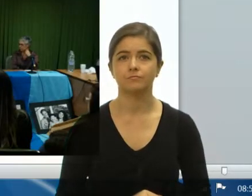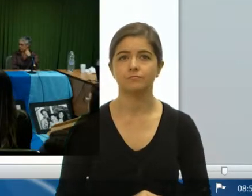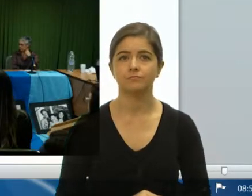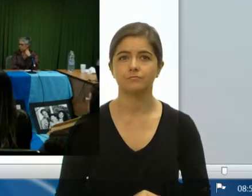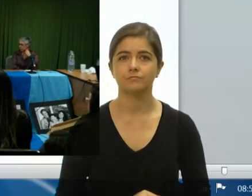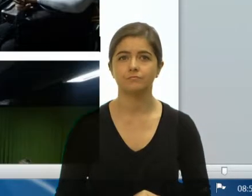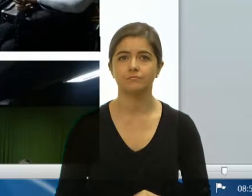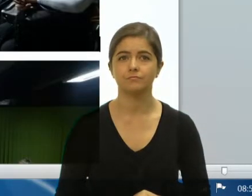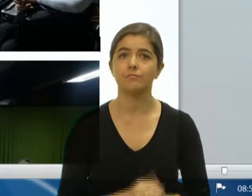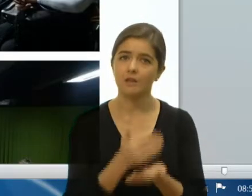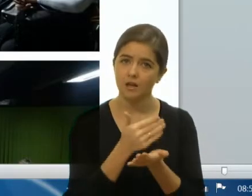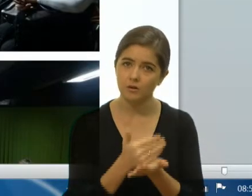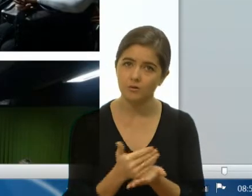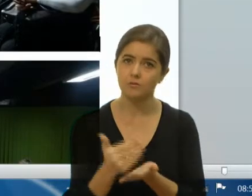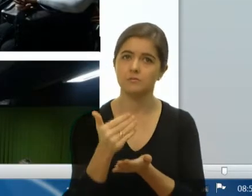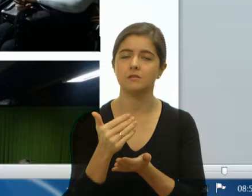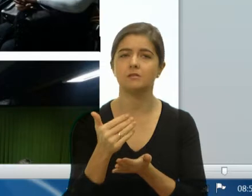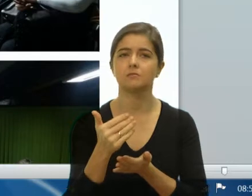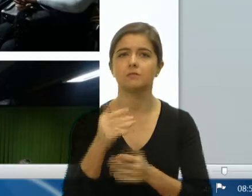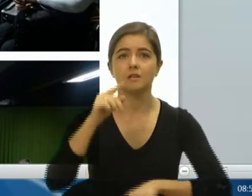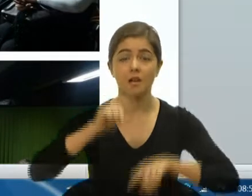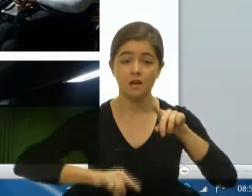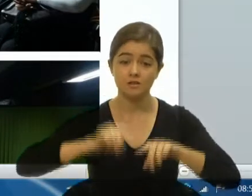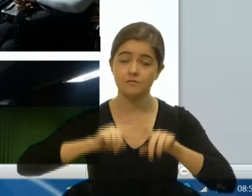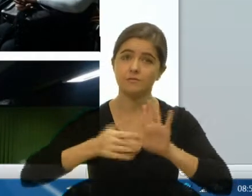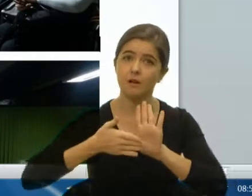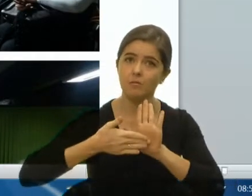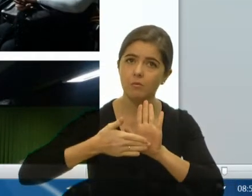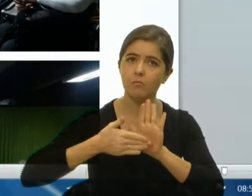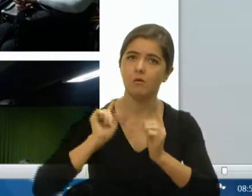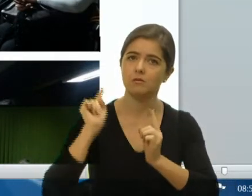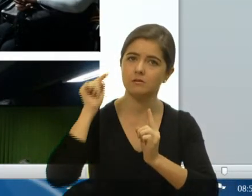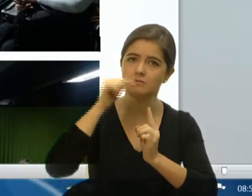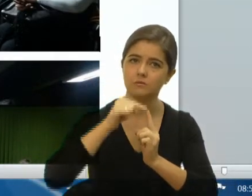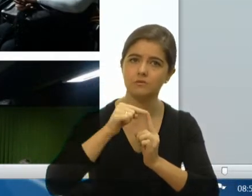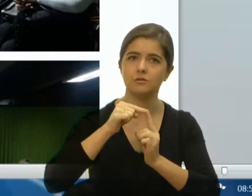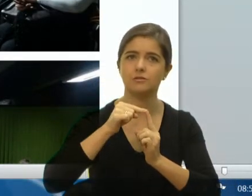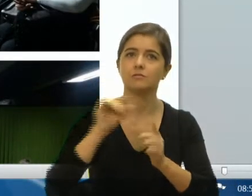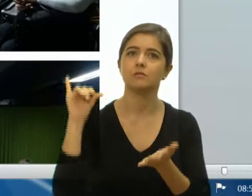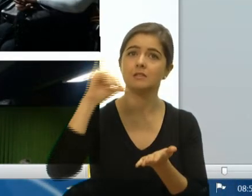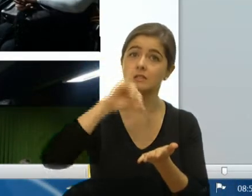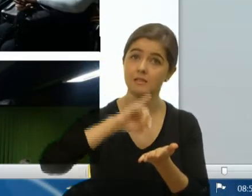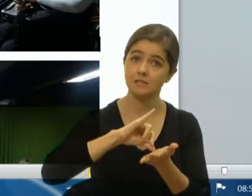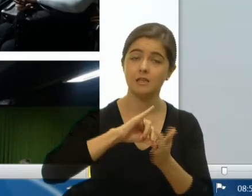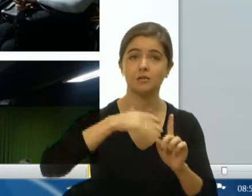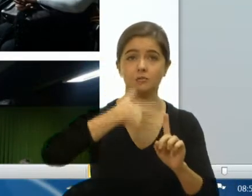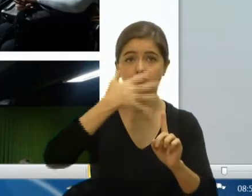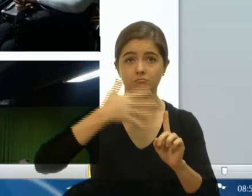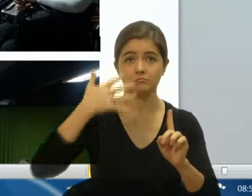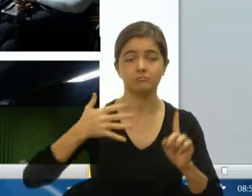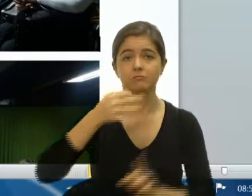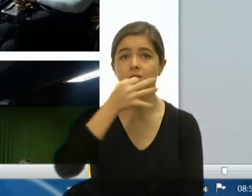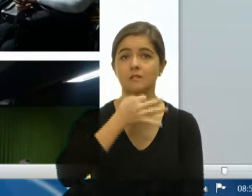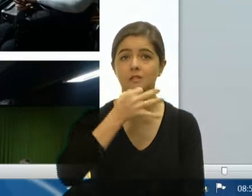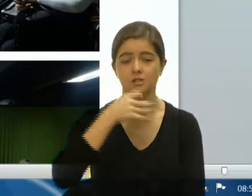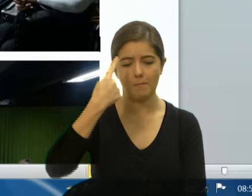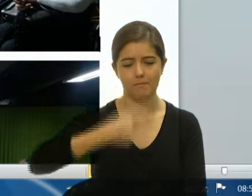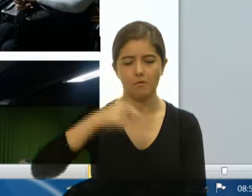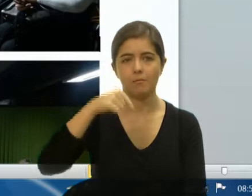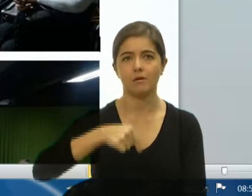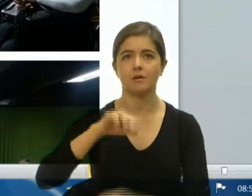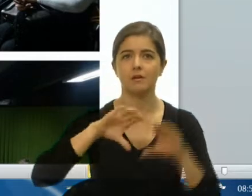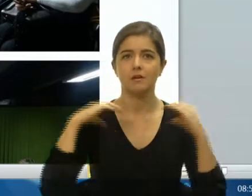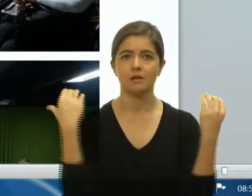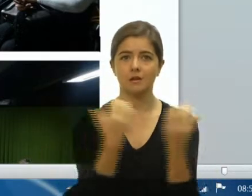Aí iniciamos uma atividade apresentando a proposta do Centro de Referências LGBT de Caxias do Sul, aqui na própria casa, que é a nossa